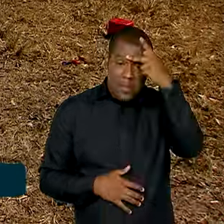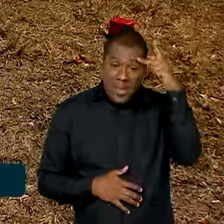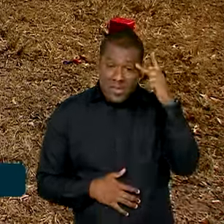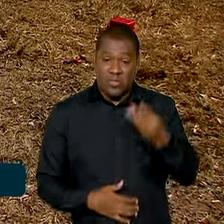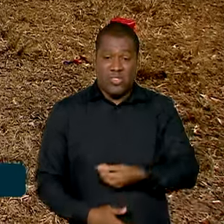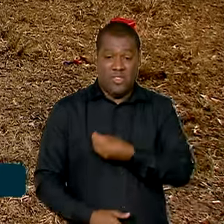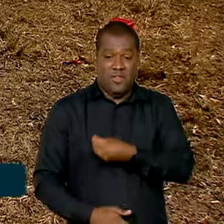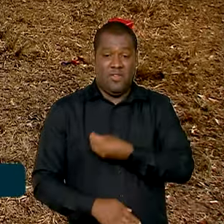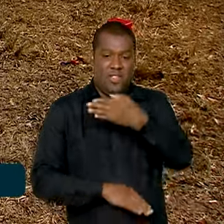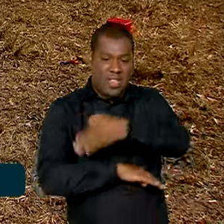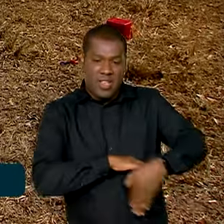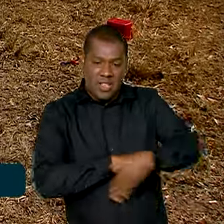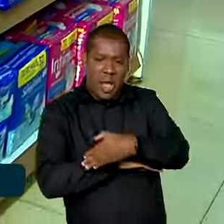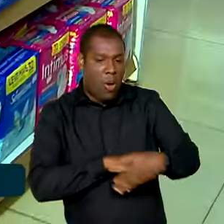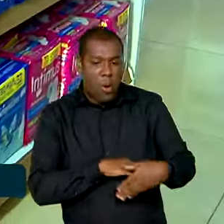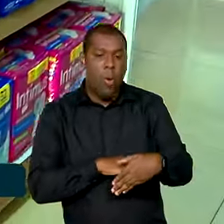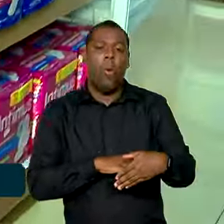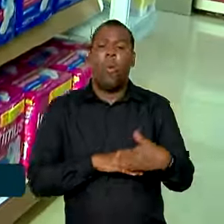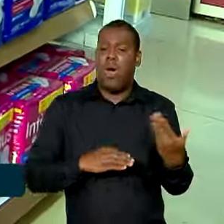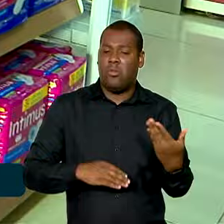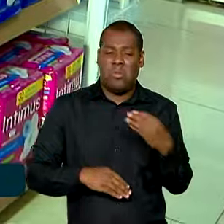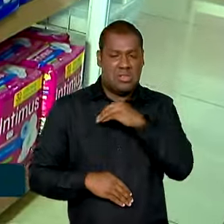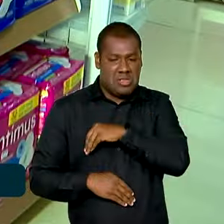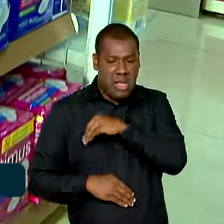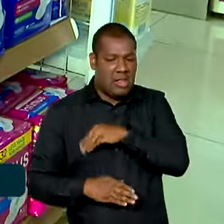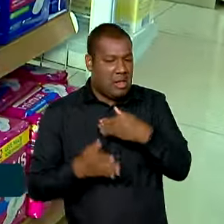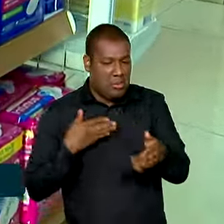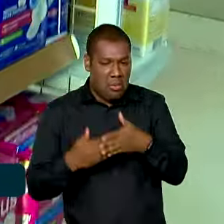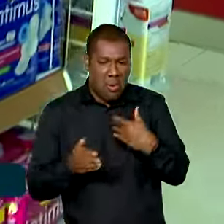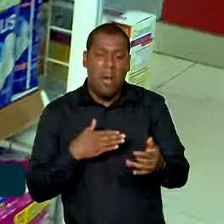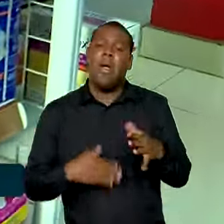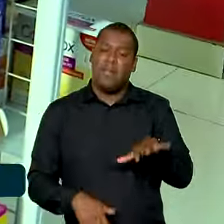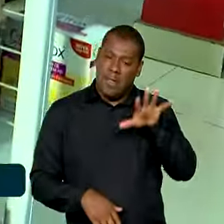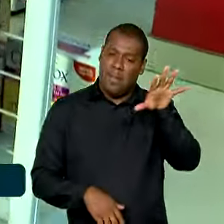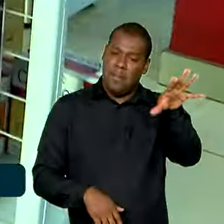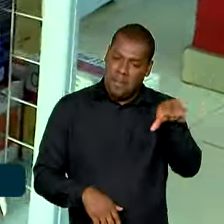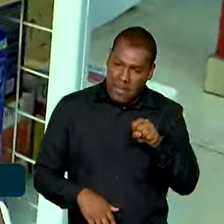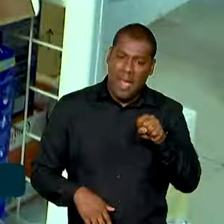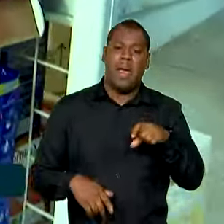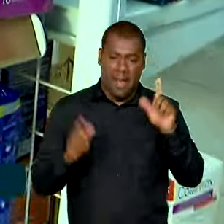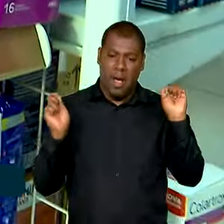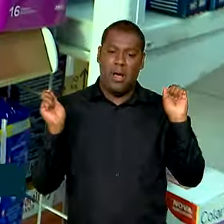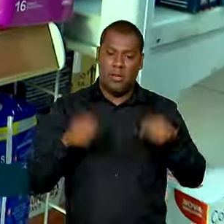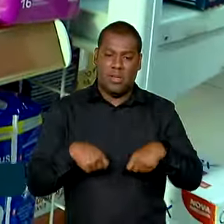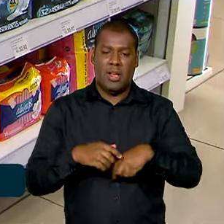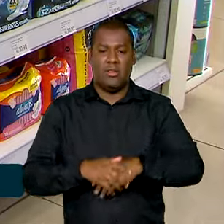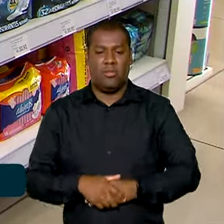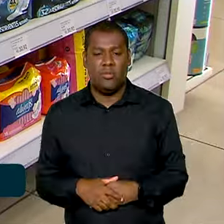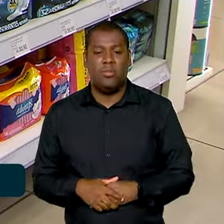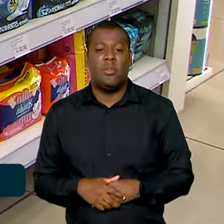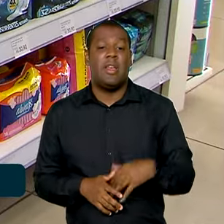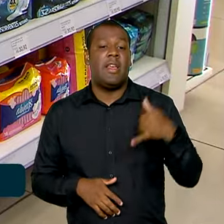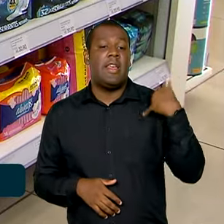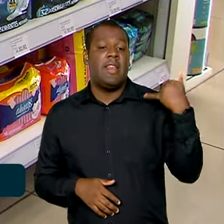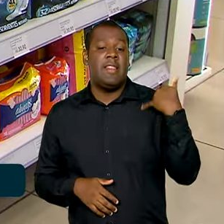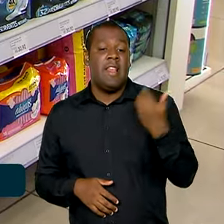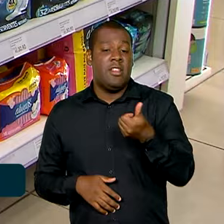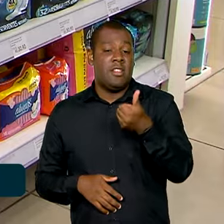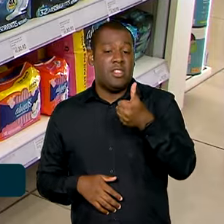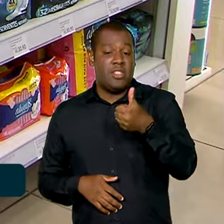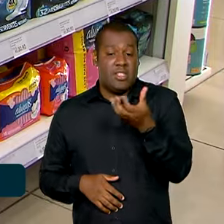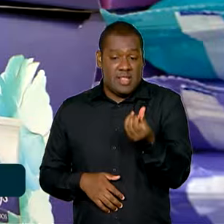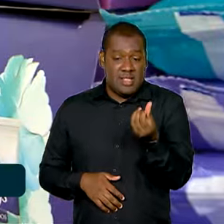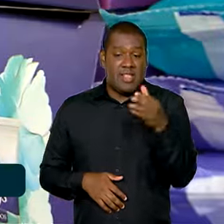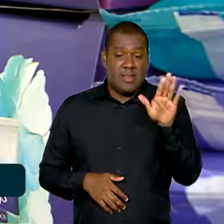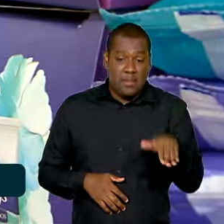não tem limites de renda. A distribuição de absorventes para menores de 16 anos deve ser feita em